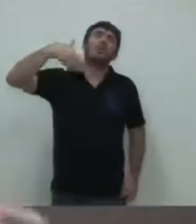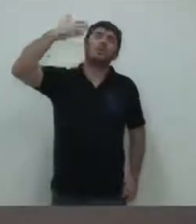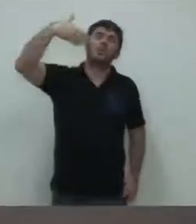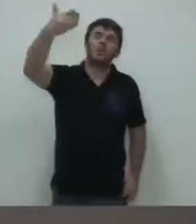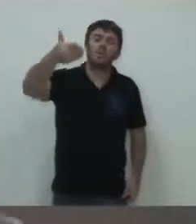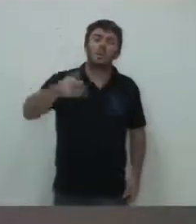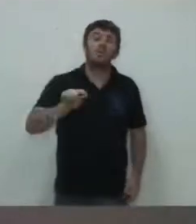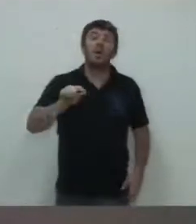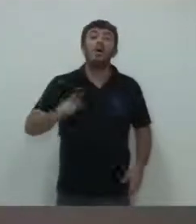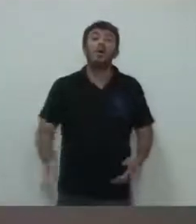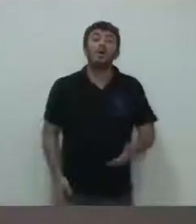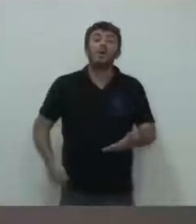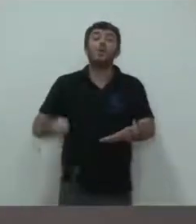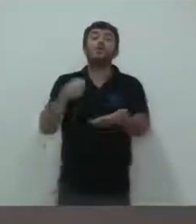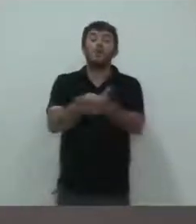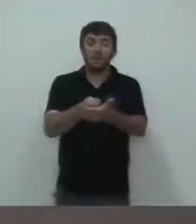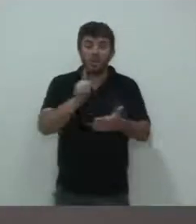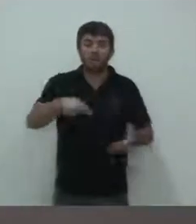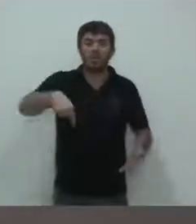paga? É o povo.